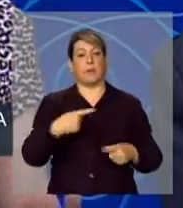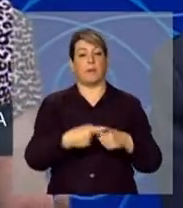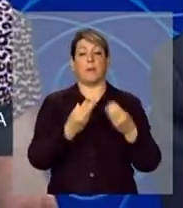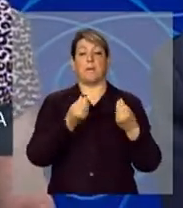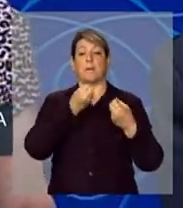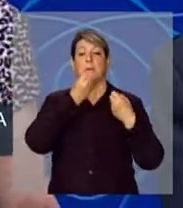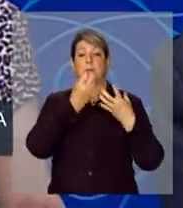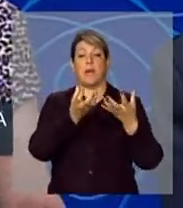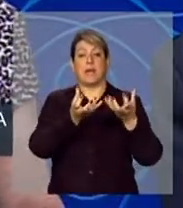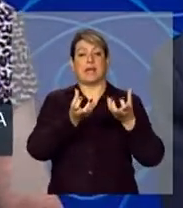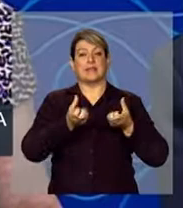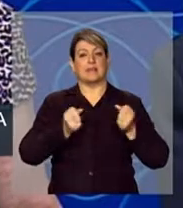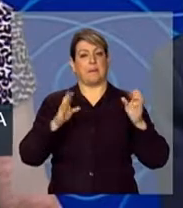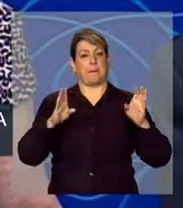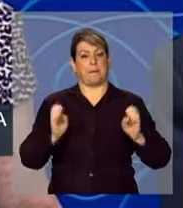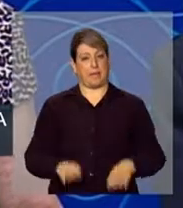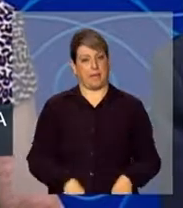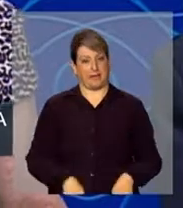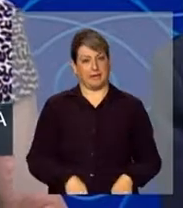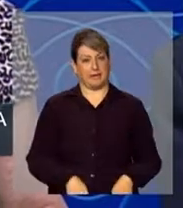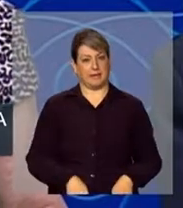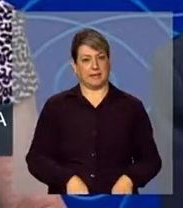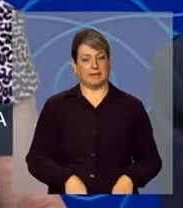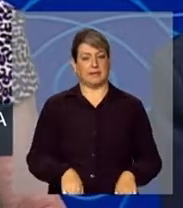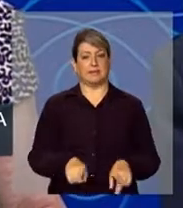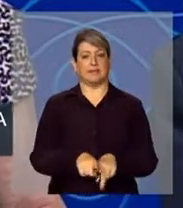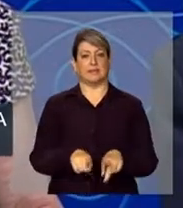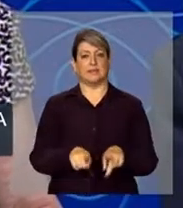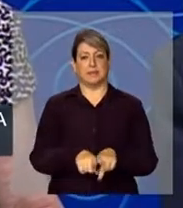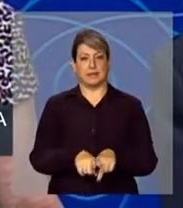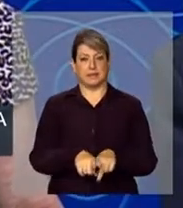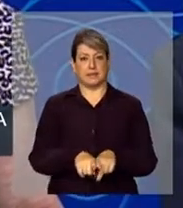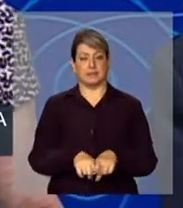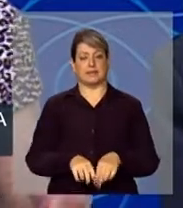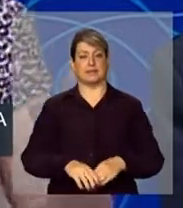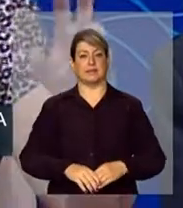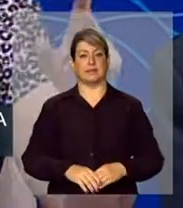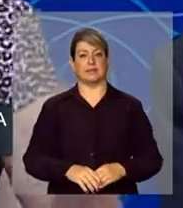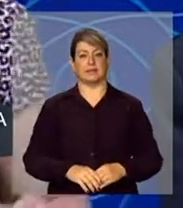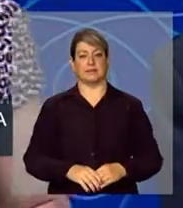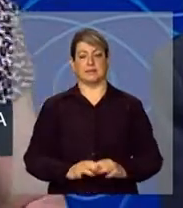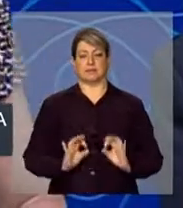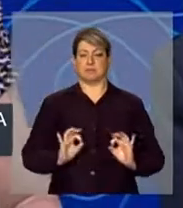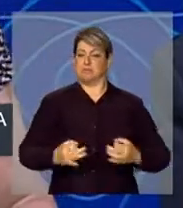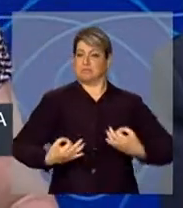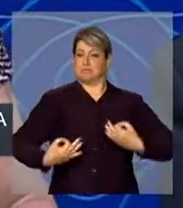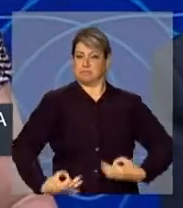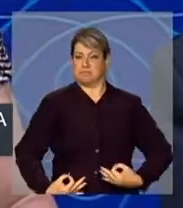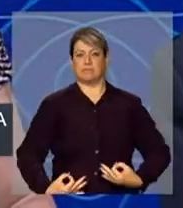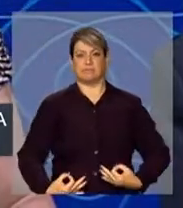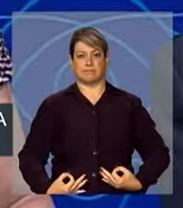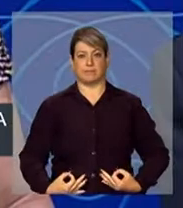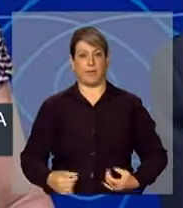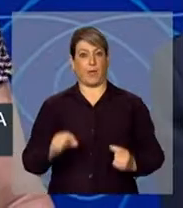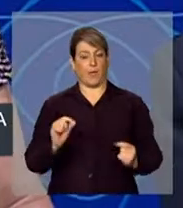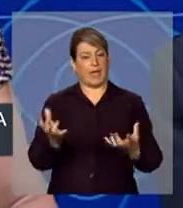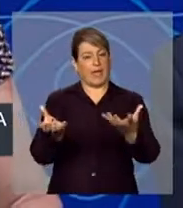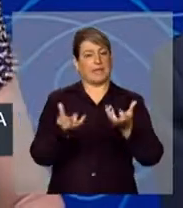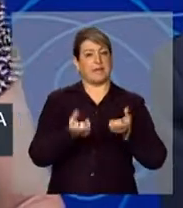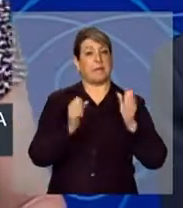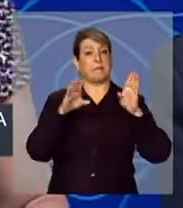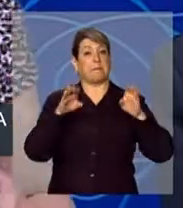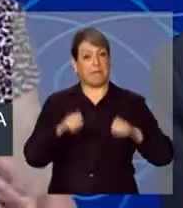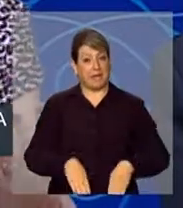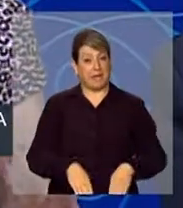alguém que acolha bem e com toda, eu diria, etiqueta, entre aspas, do que seja acolher bem